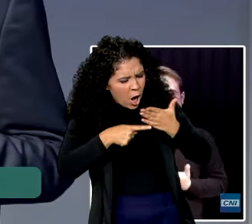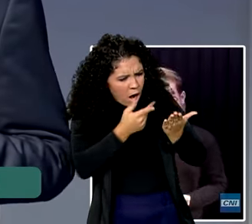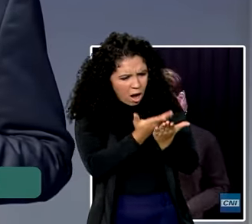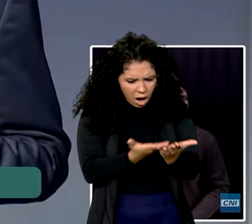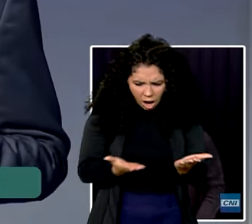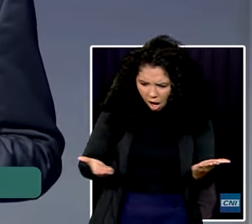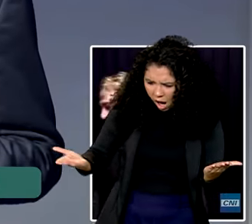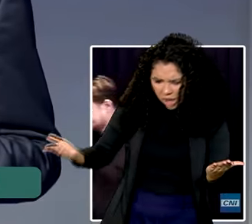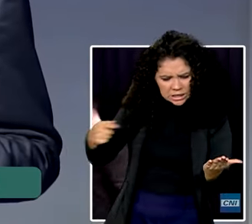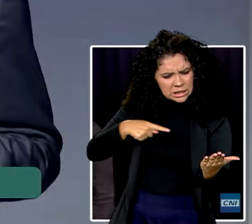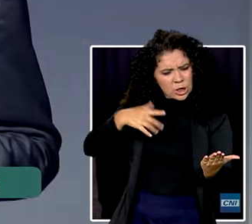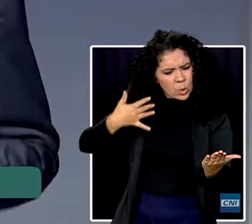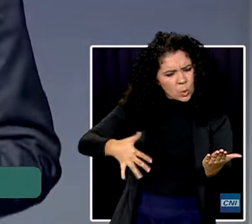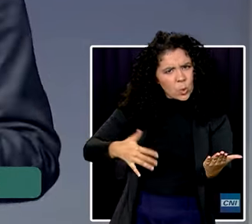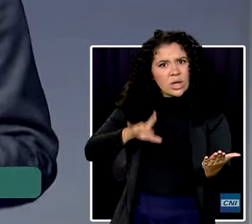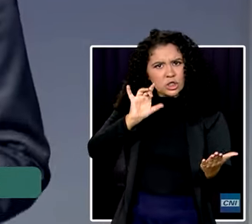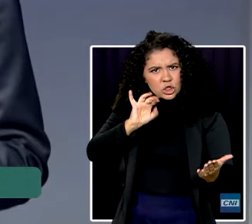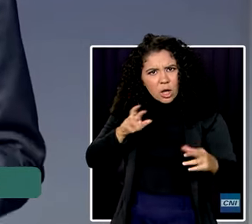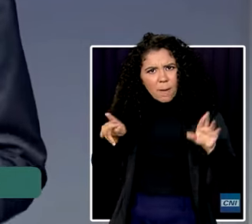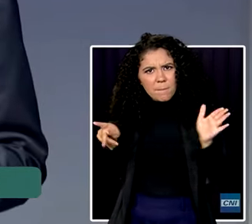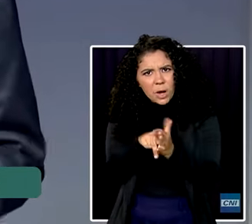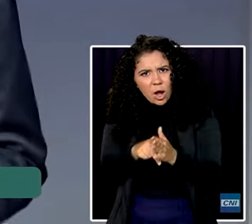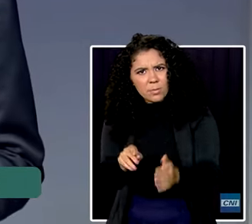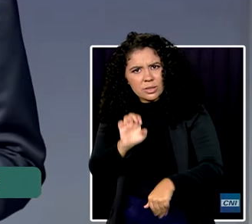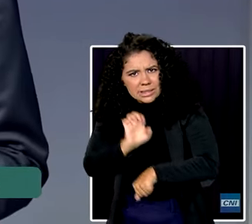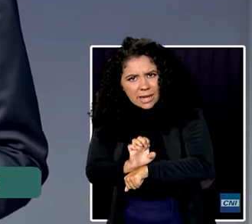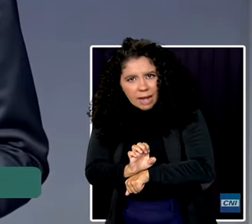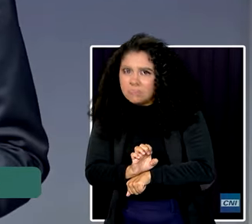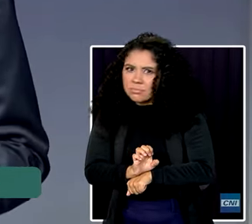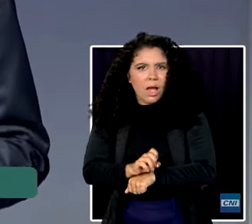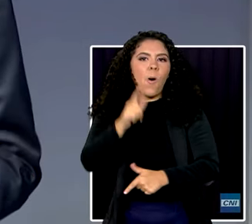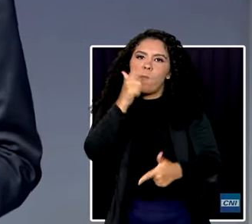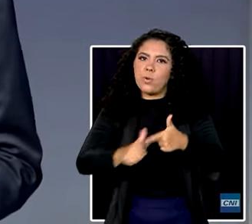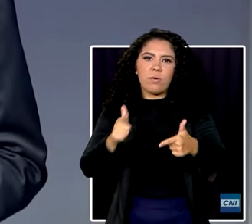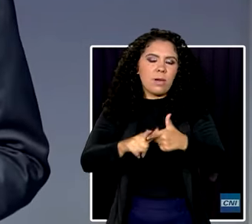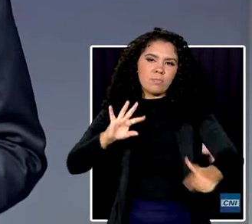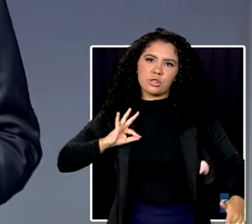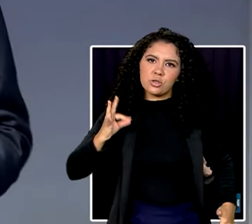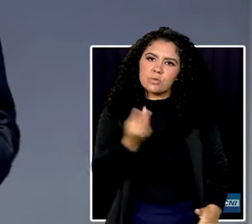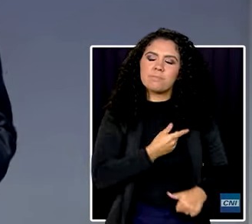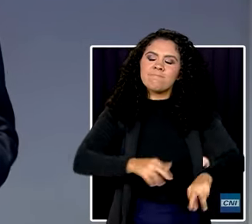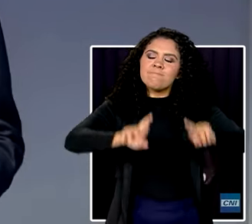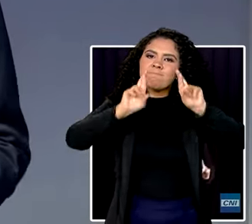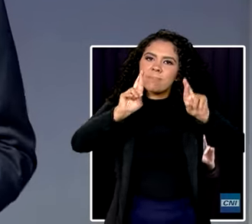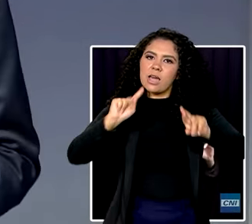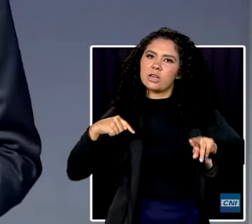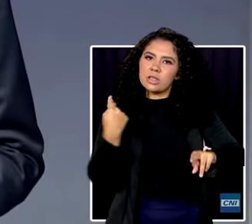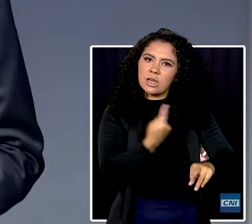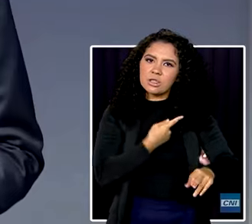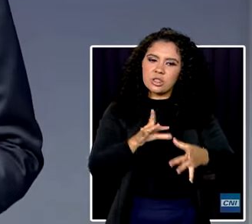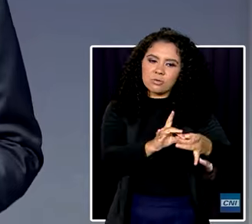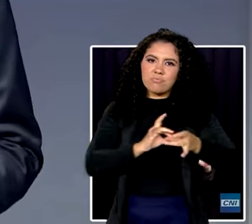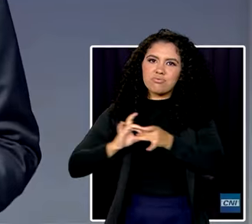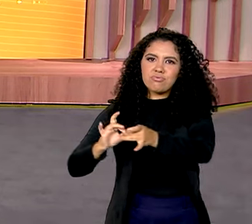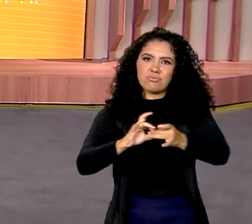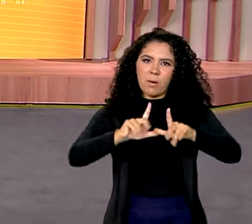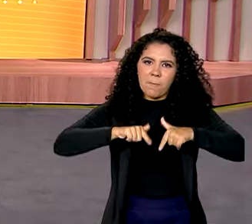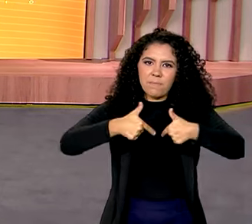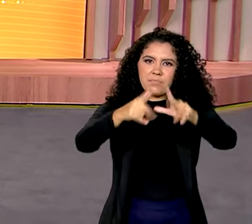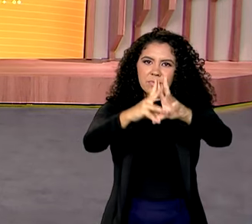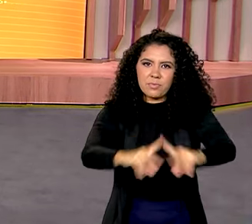papel, não é um problema só do Estado, mas é um problema de todos e espero que nós o enfrentemos de mãos dadas.